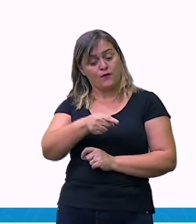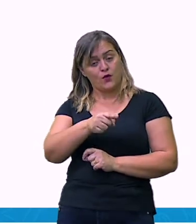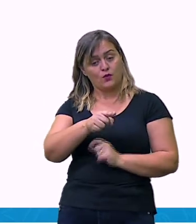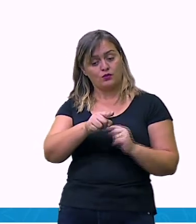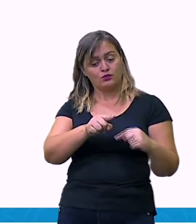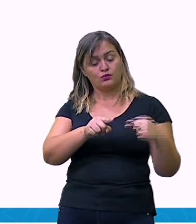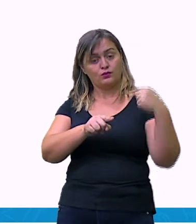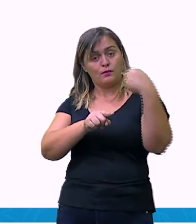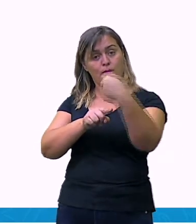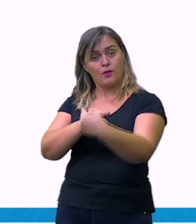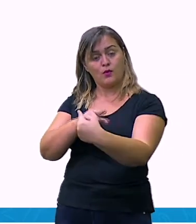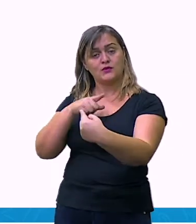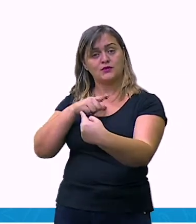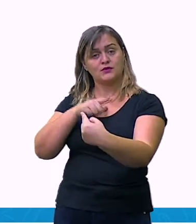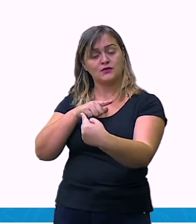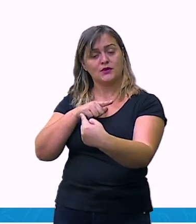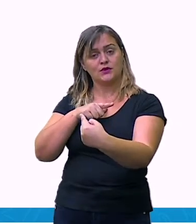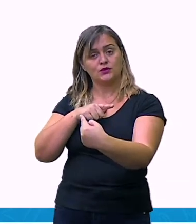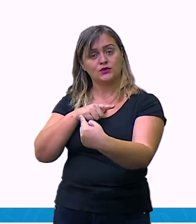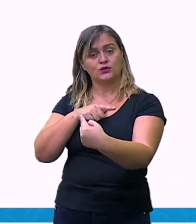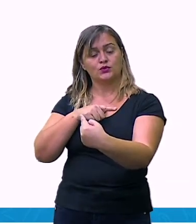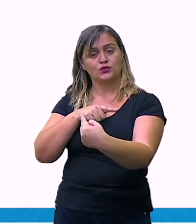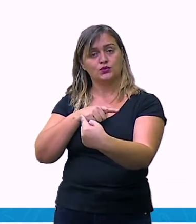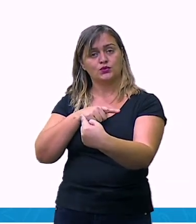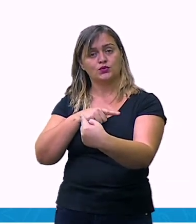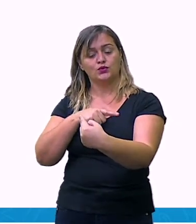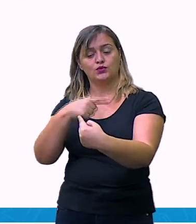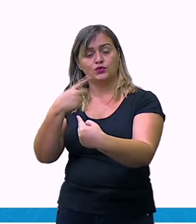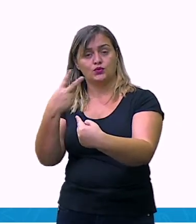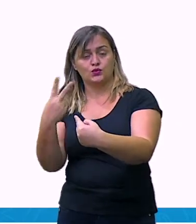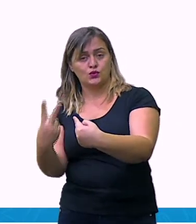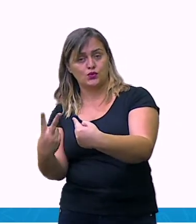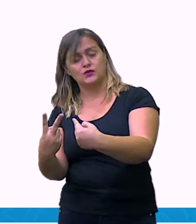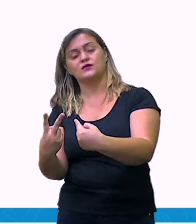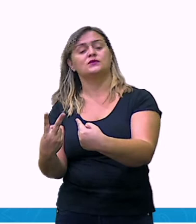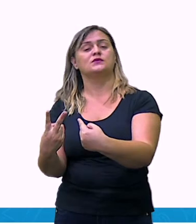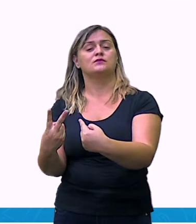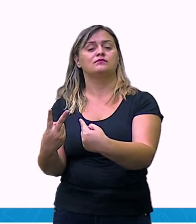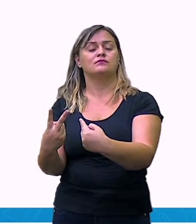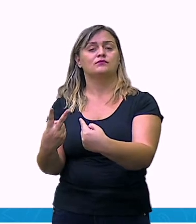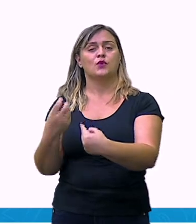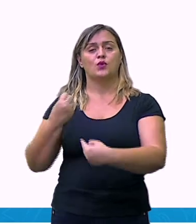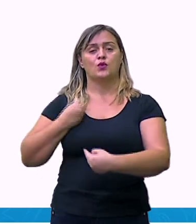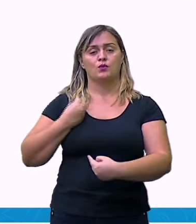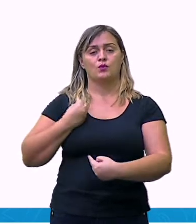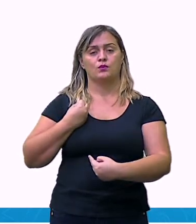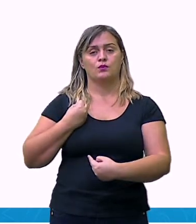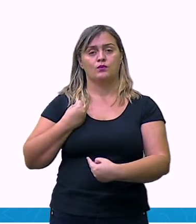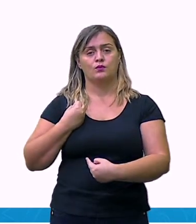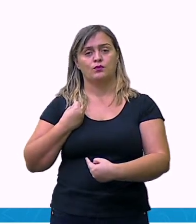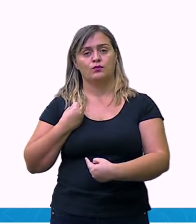aqui, meu denominador, que é o 100, ele possui apenas dois zeros.